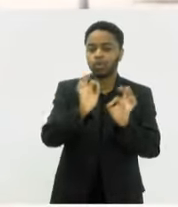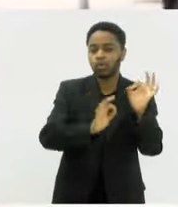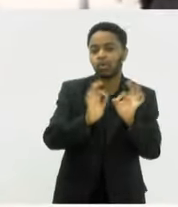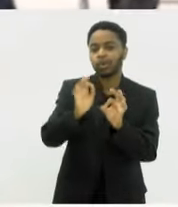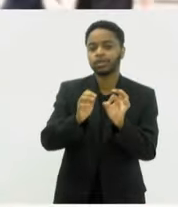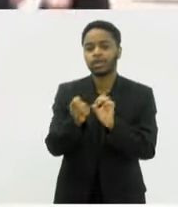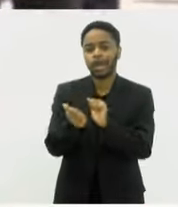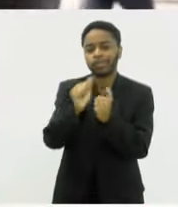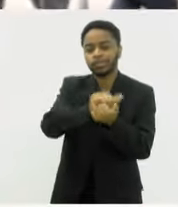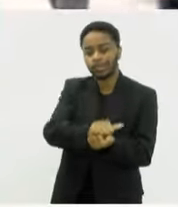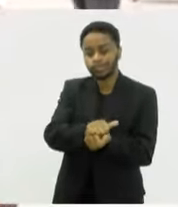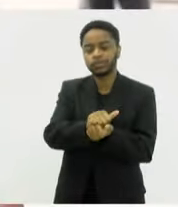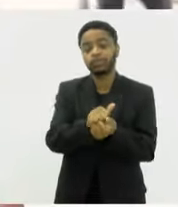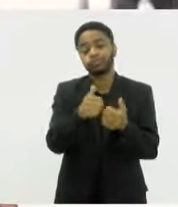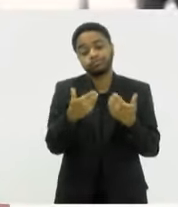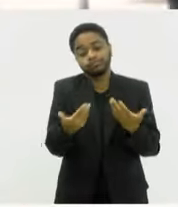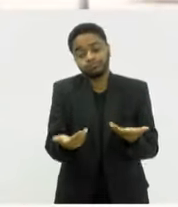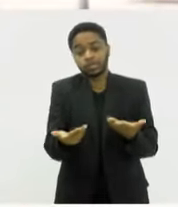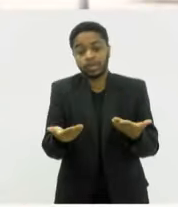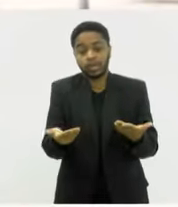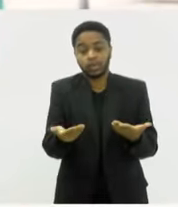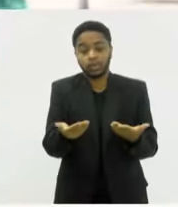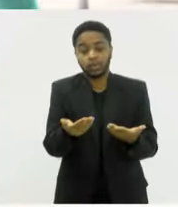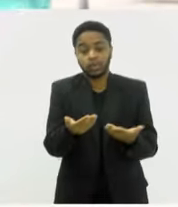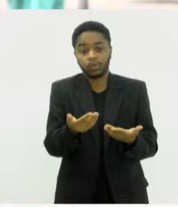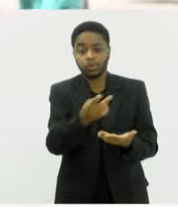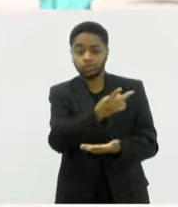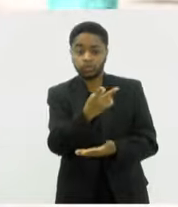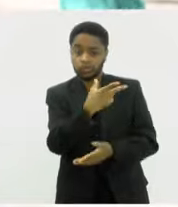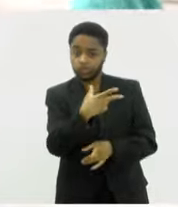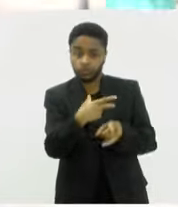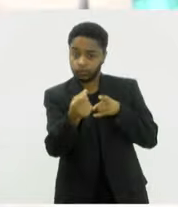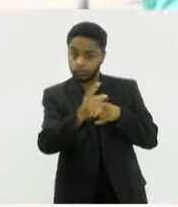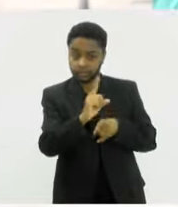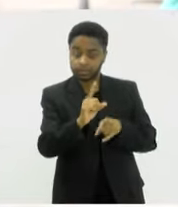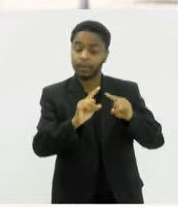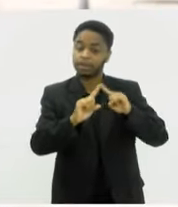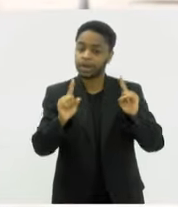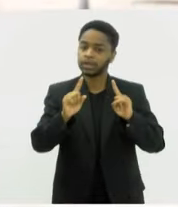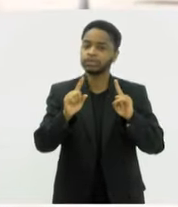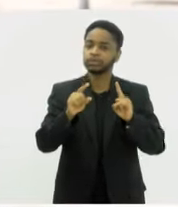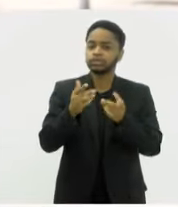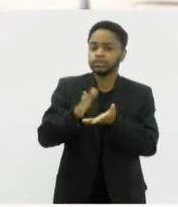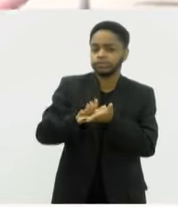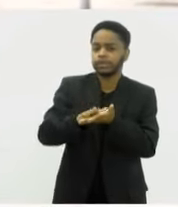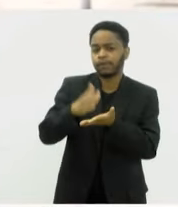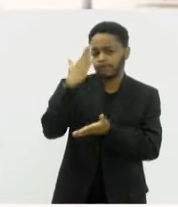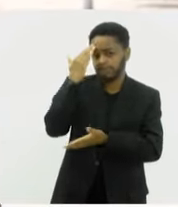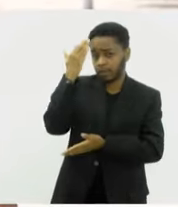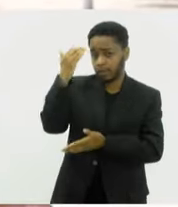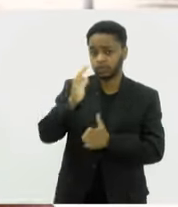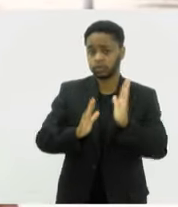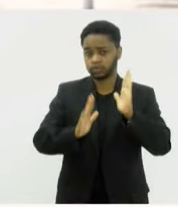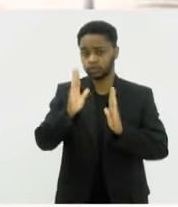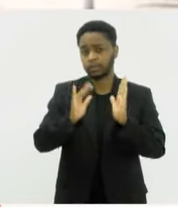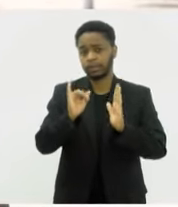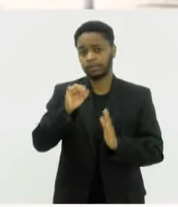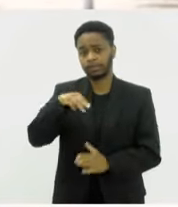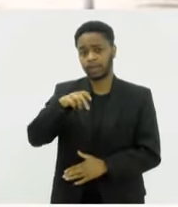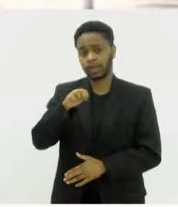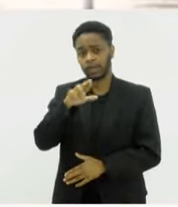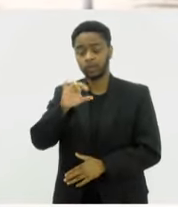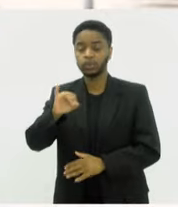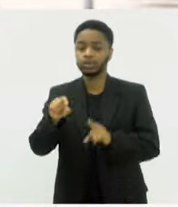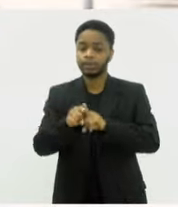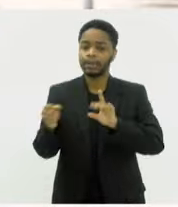brilhantar ainda mais. E eles não foram campeões, mas ficou um samba conhecido no ano do Império Serrano, que marcou aí a